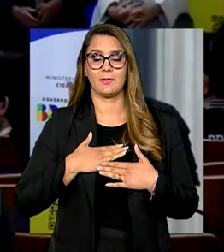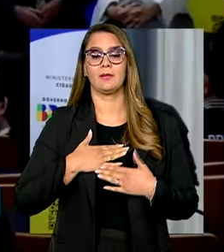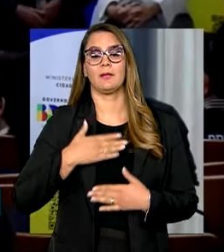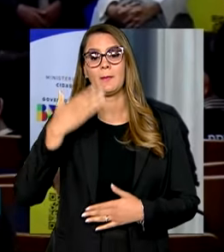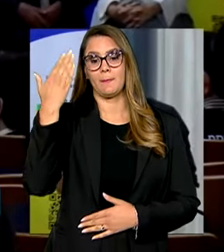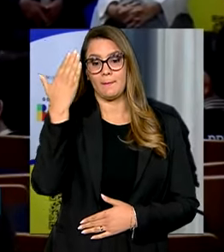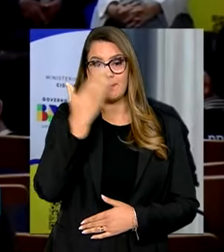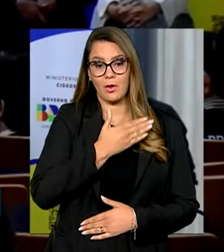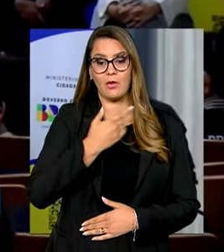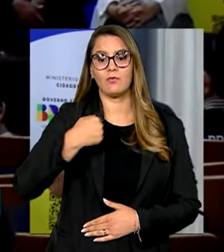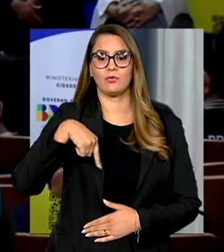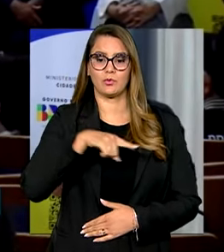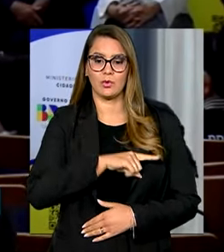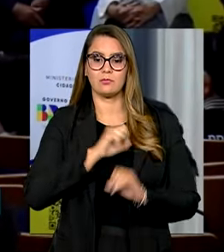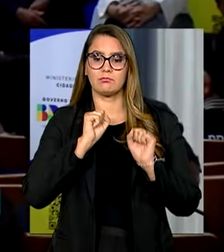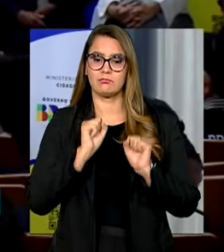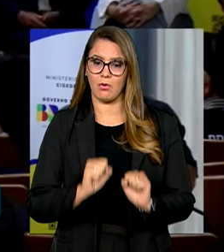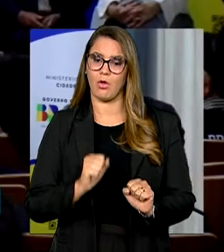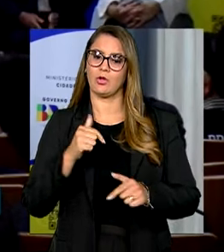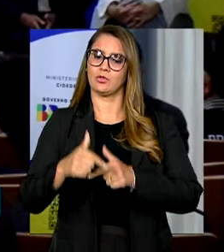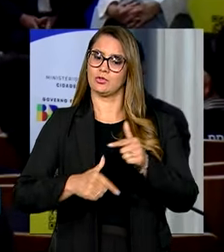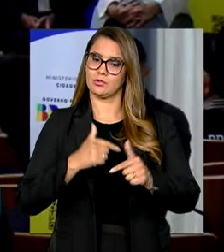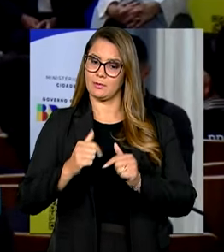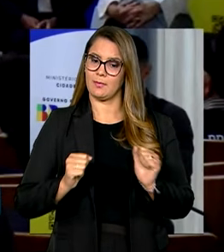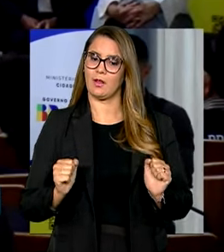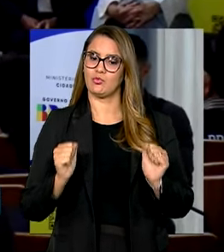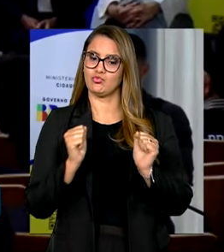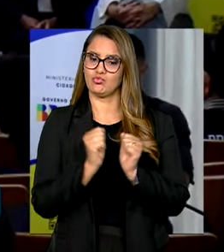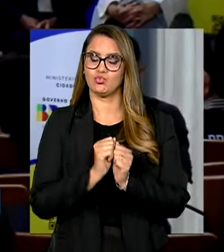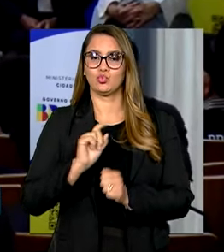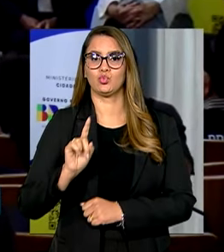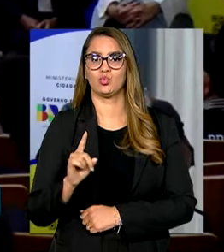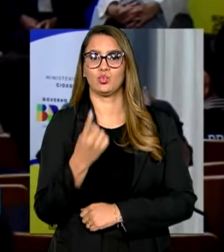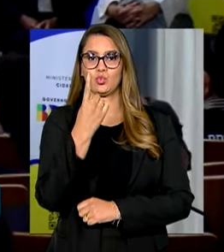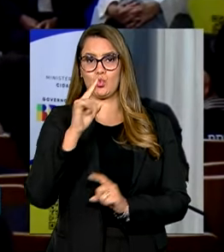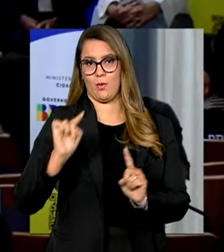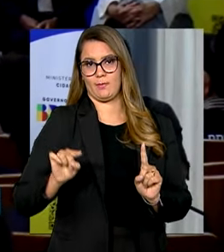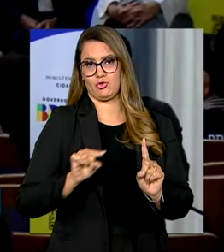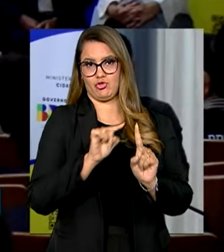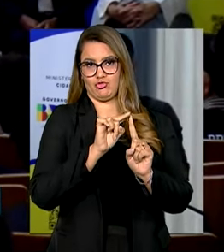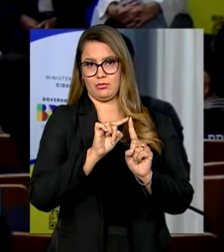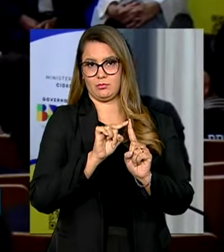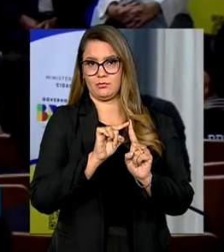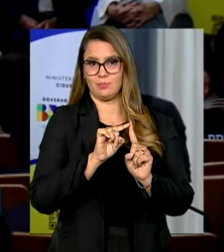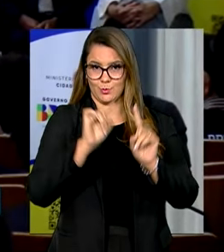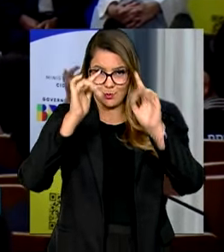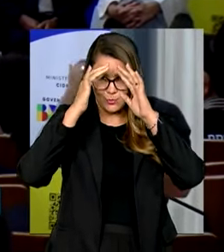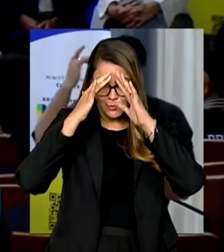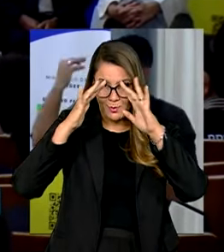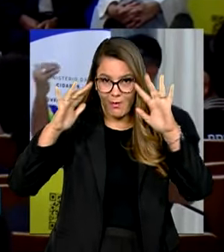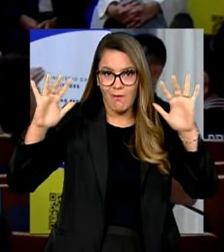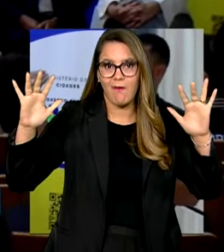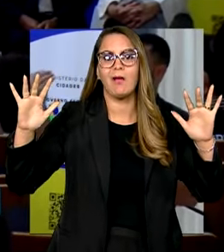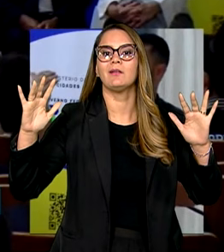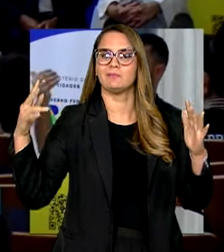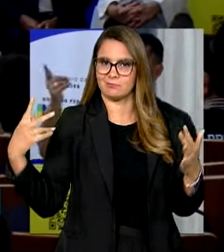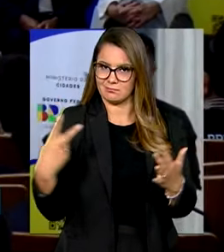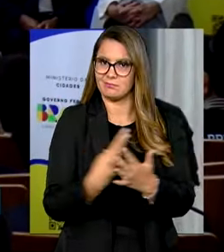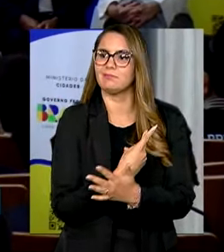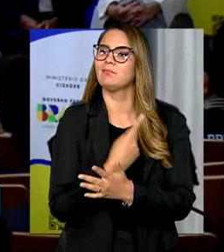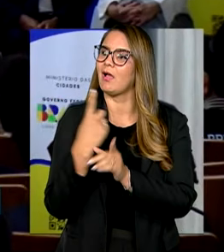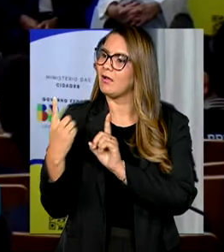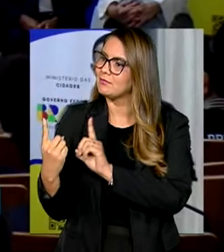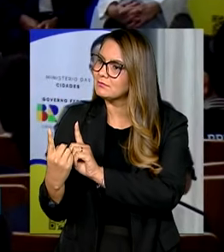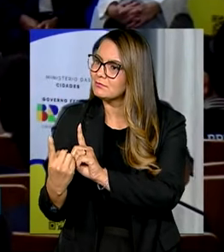de que a gente pode trabalhar juntos no único intuito de realizar sonhos, de atender as